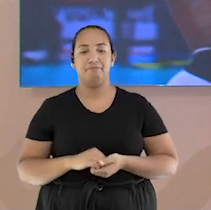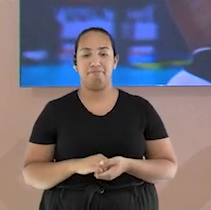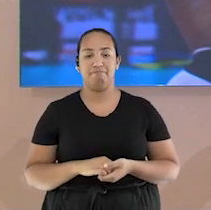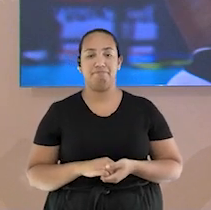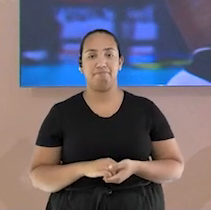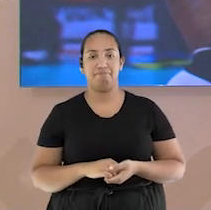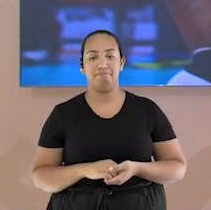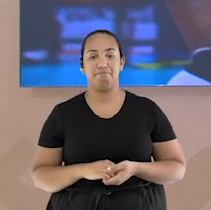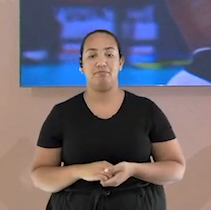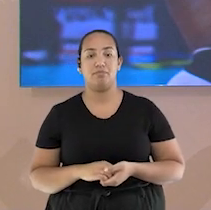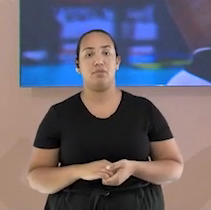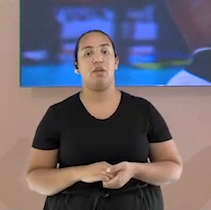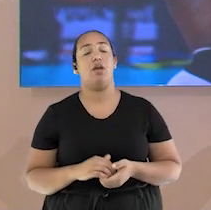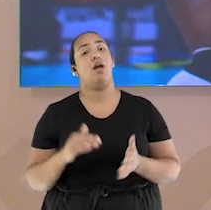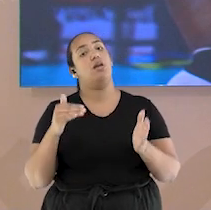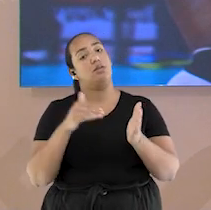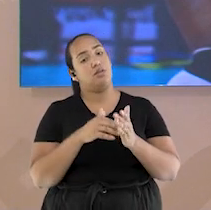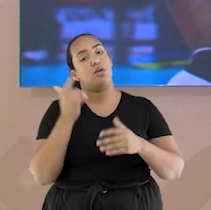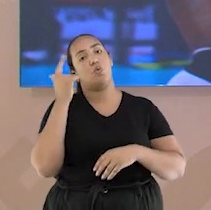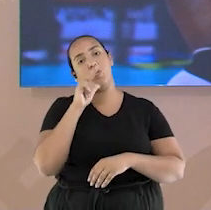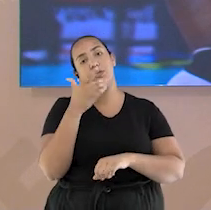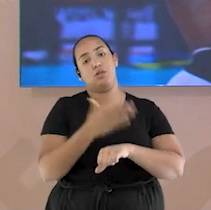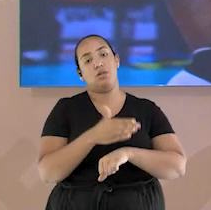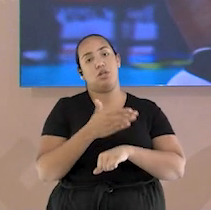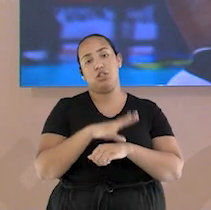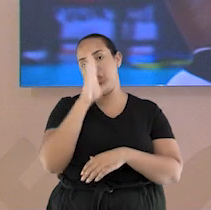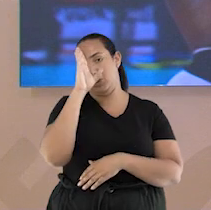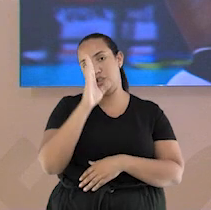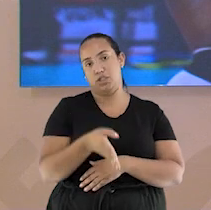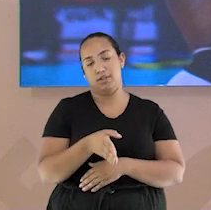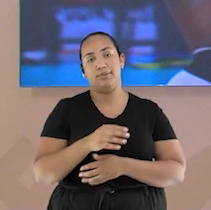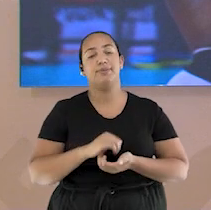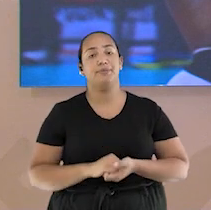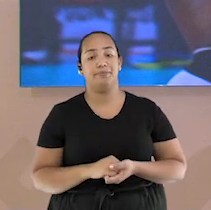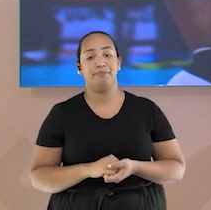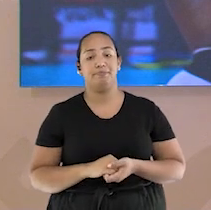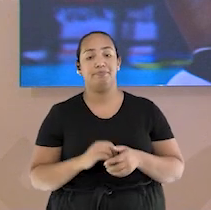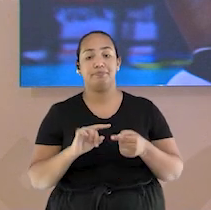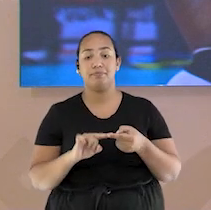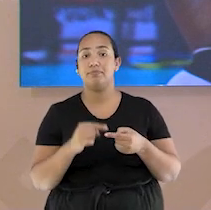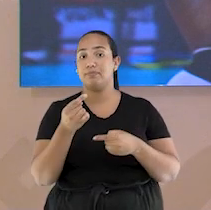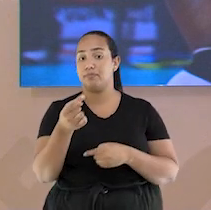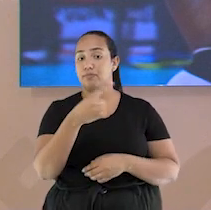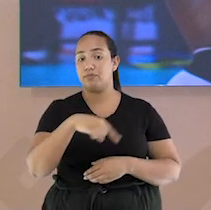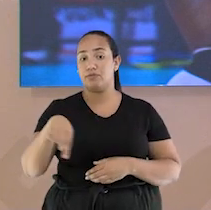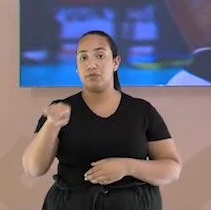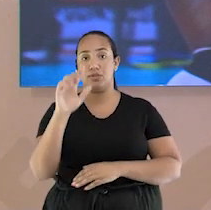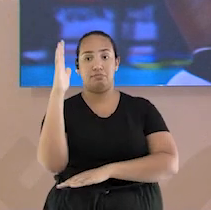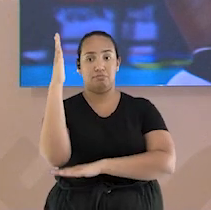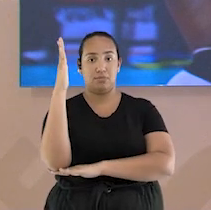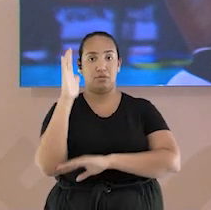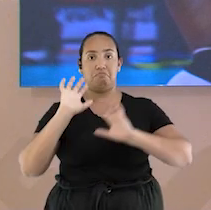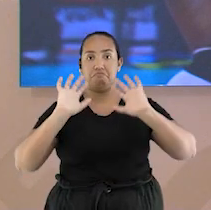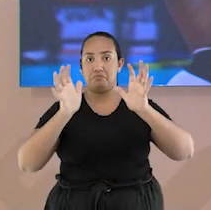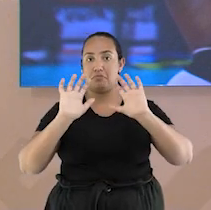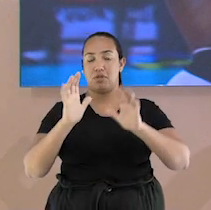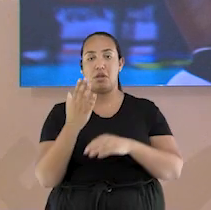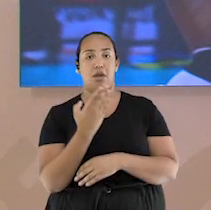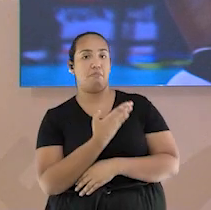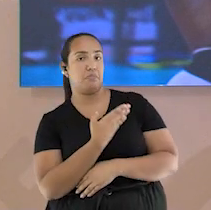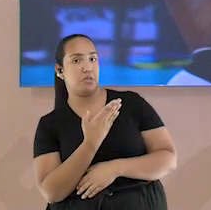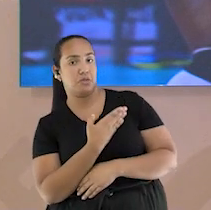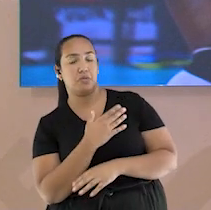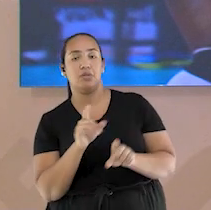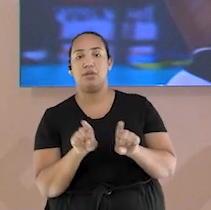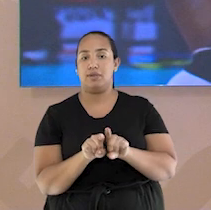Até você se sentir confortável para treinar direto. Depois, você vai fazer jogando na parede ou